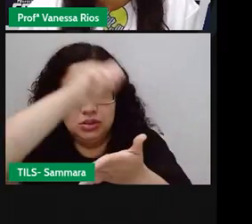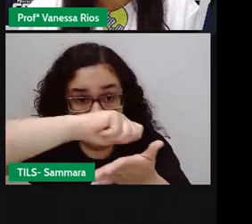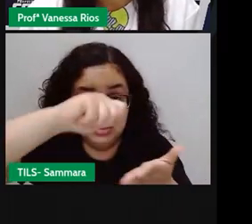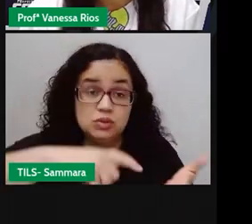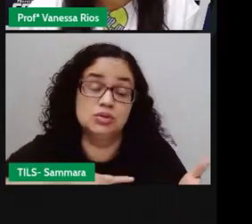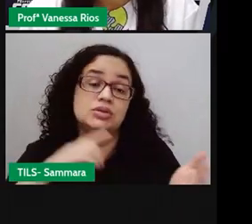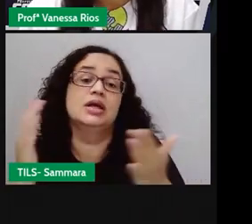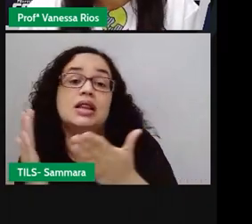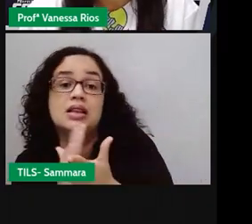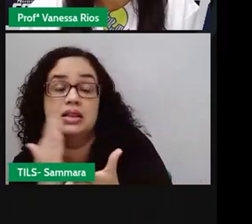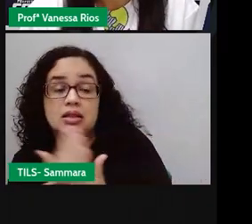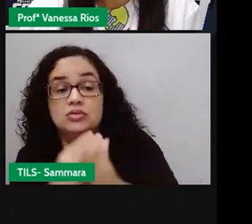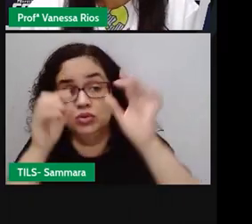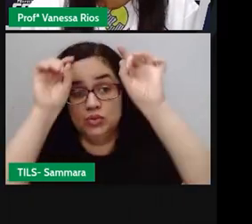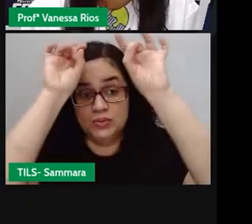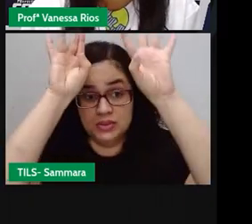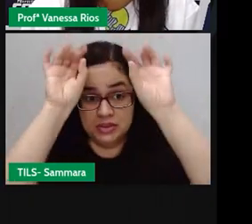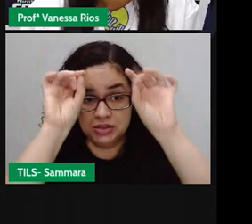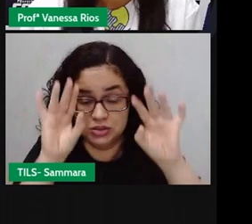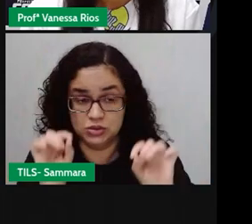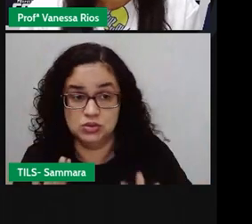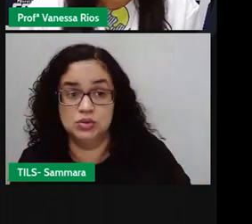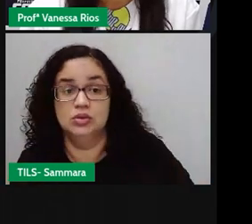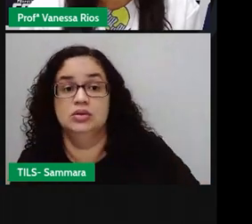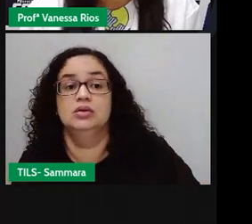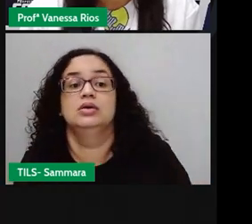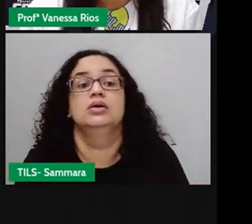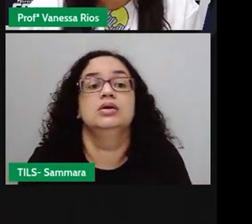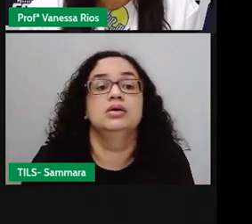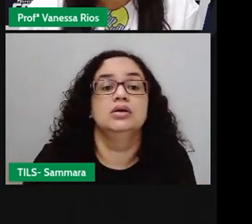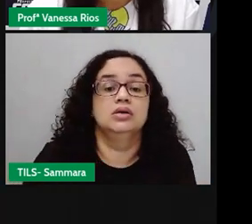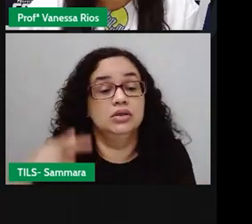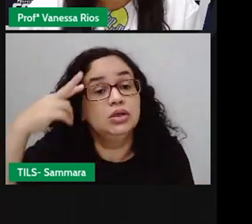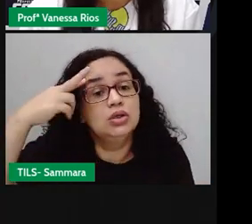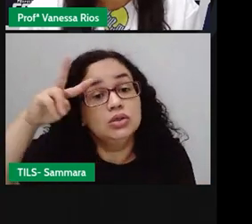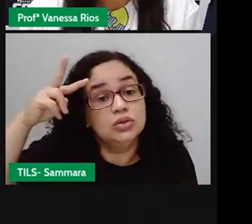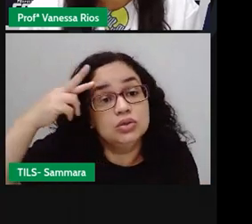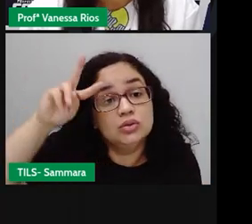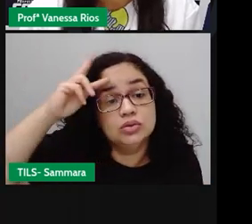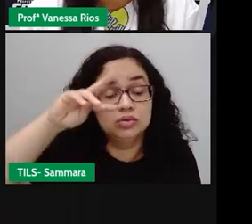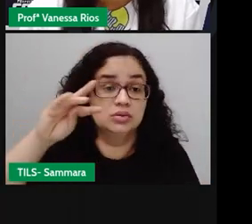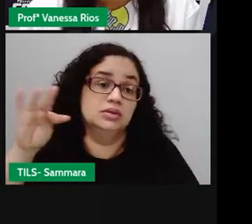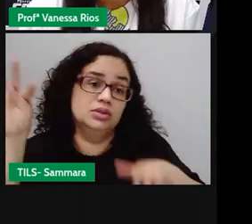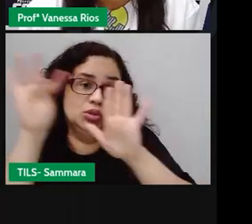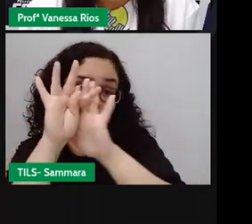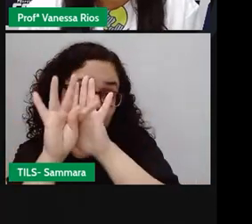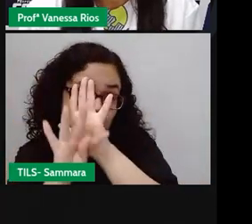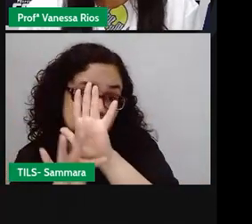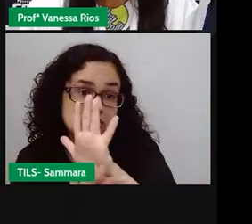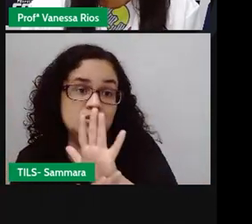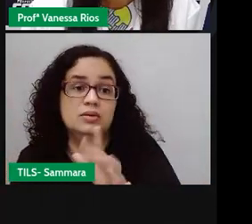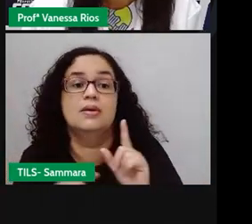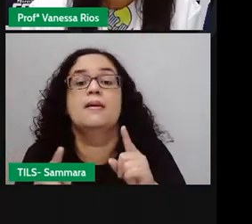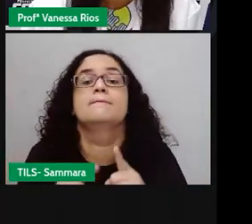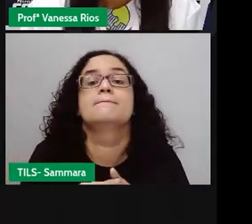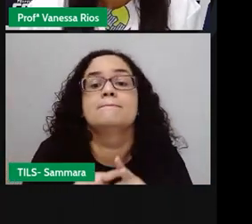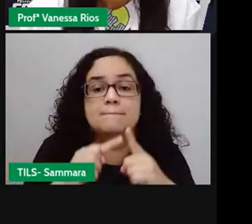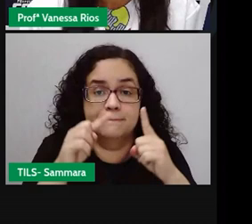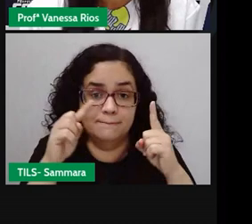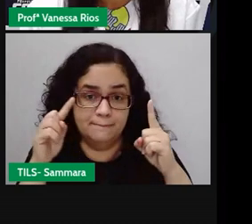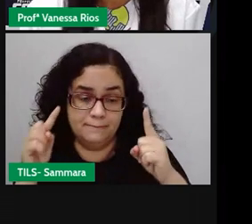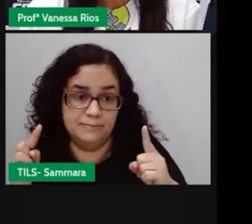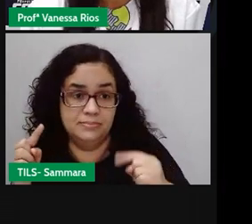específicos, só com esses tipos de histórias, de textos. Mas, ainda assim,